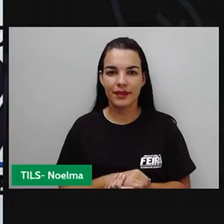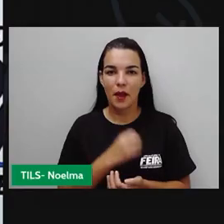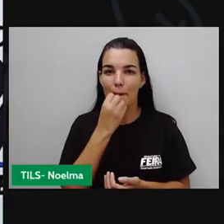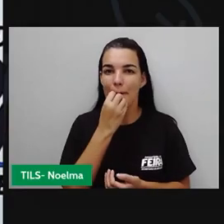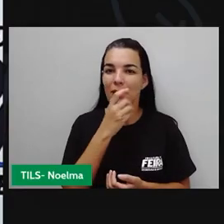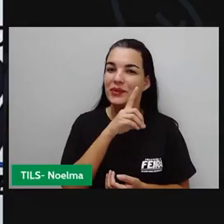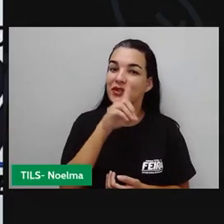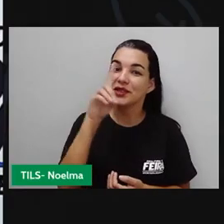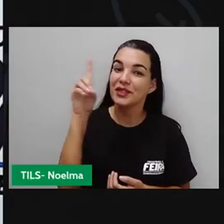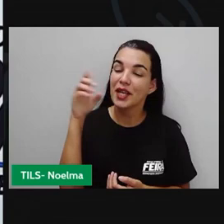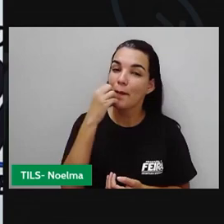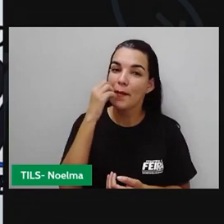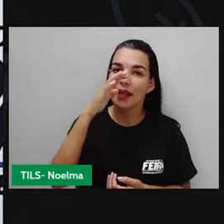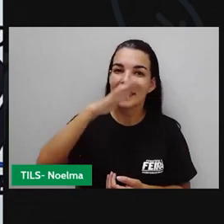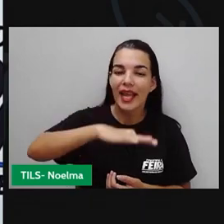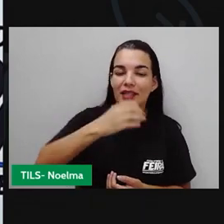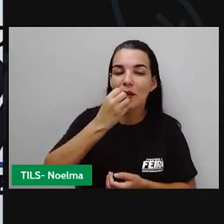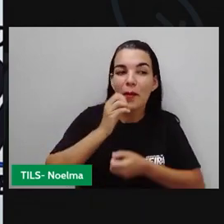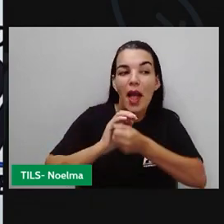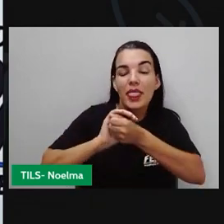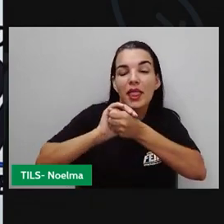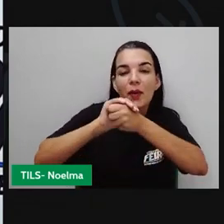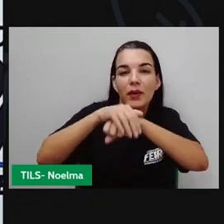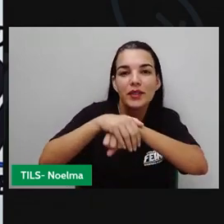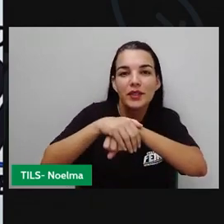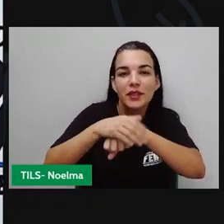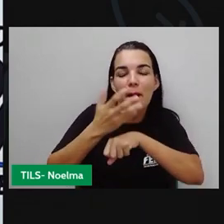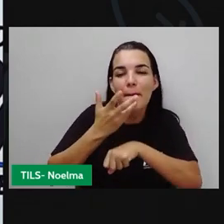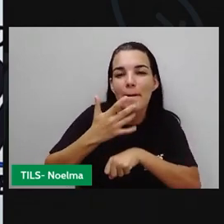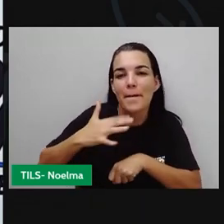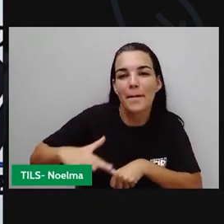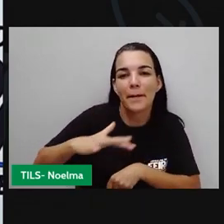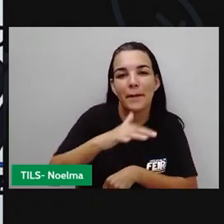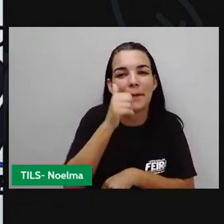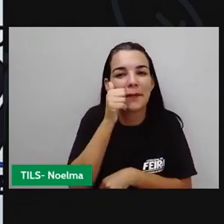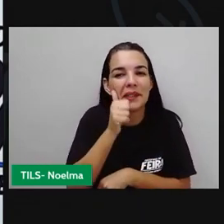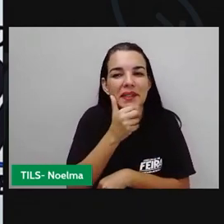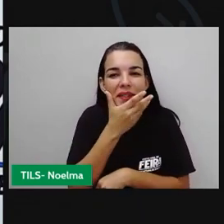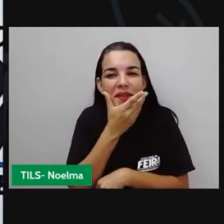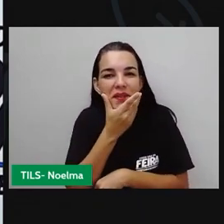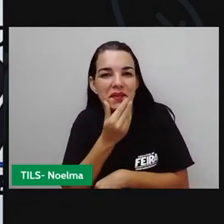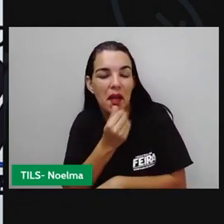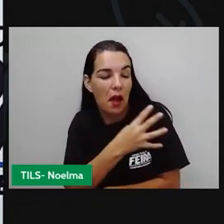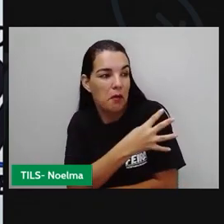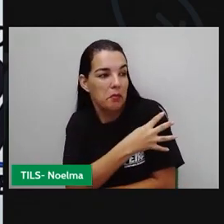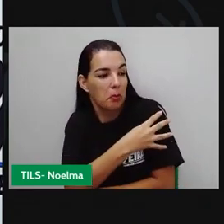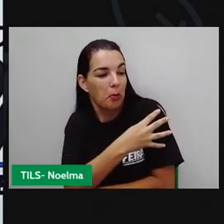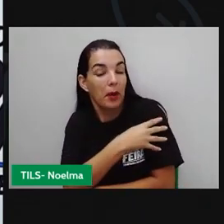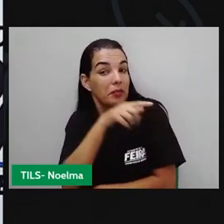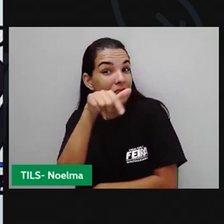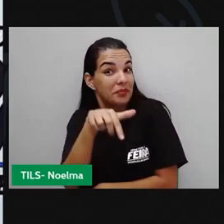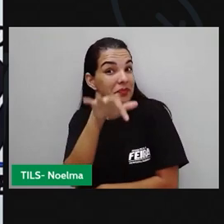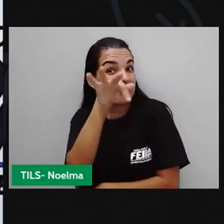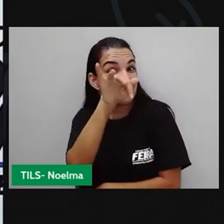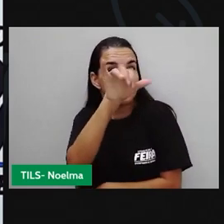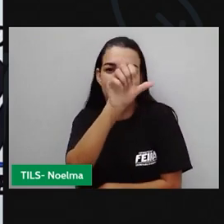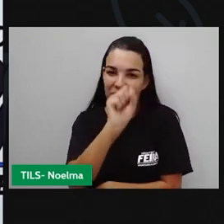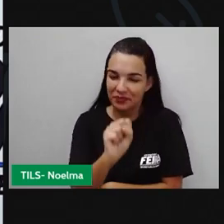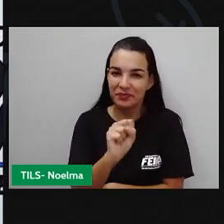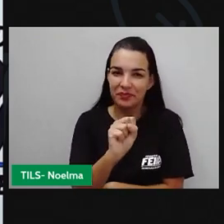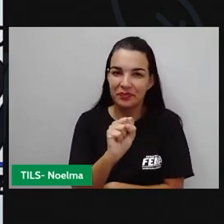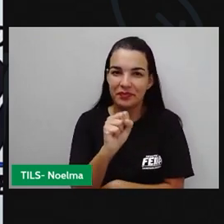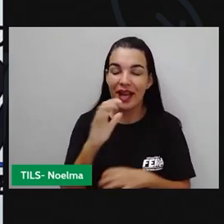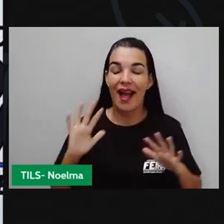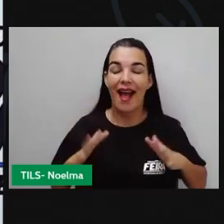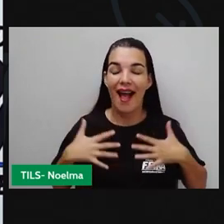Bom dia, boa tarde, boa noite, meus meninos e minhas meninas, nossos quartos anos aí da cidade feira de Santana.